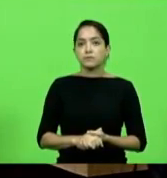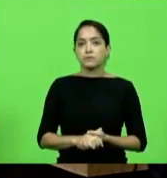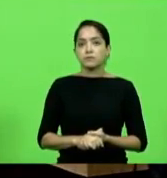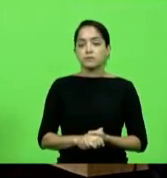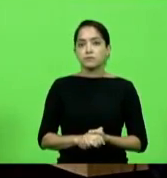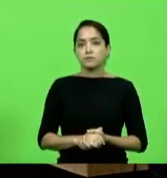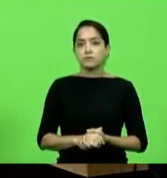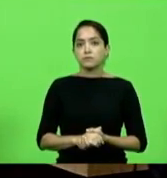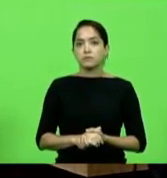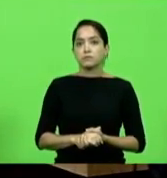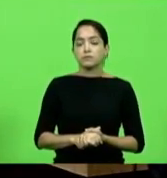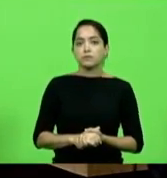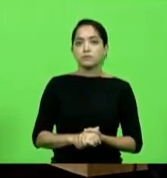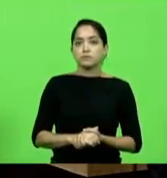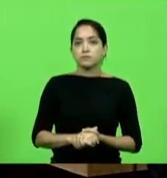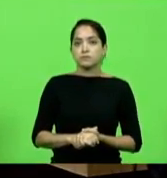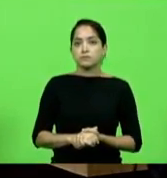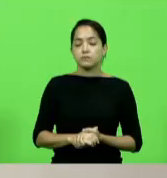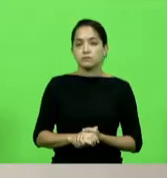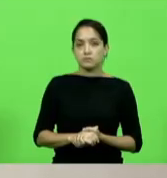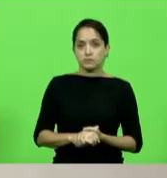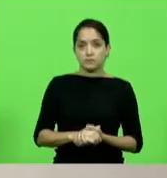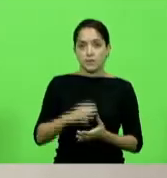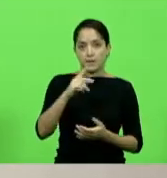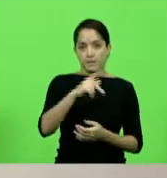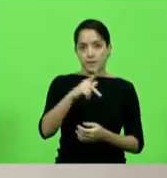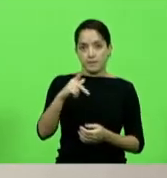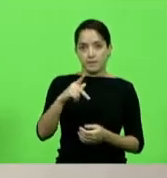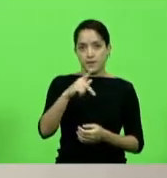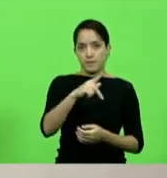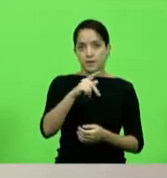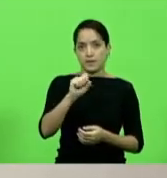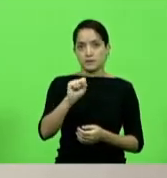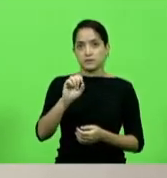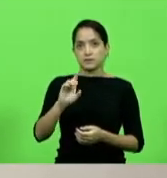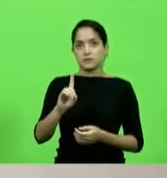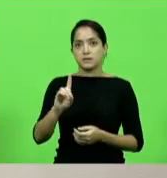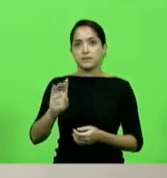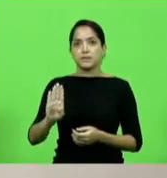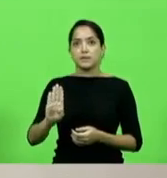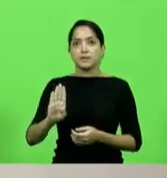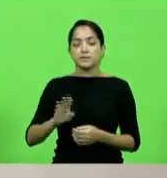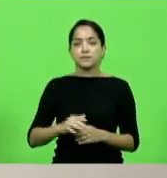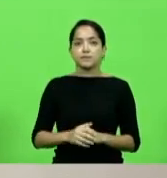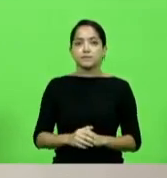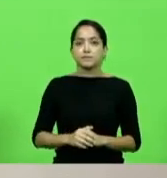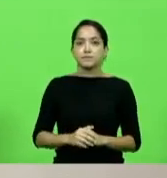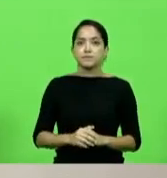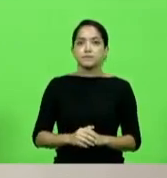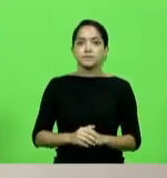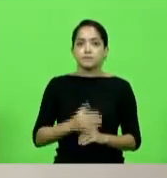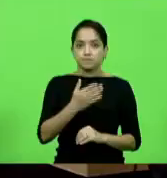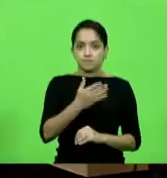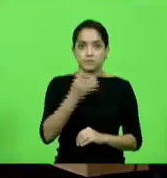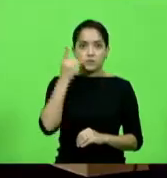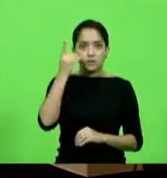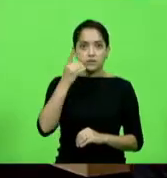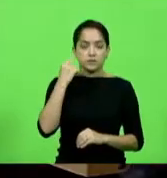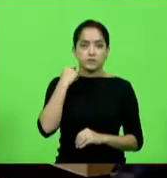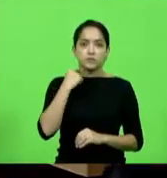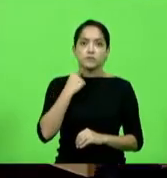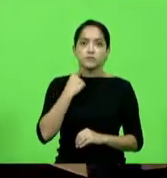bloco PP PSDB nosso deputado Silvio por gentileza Silvio